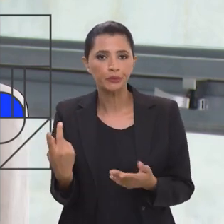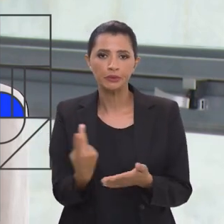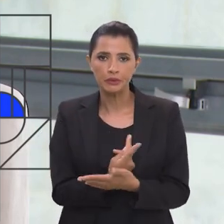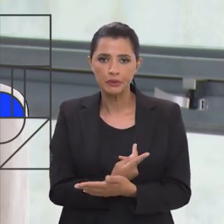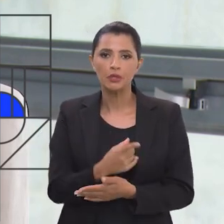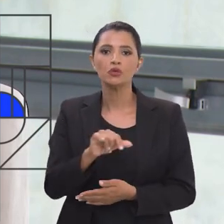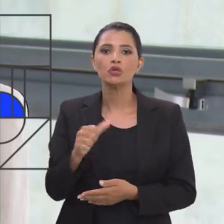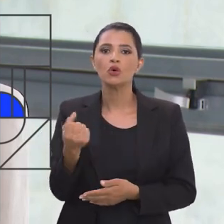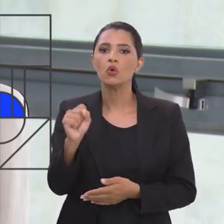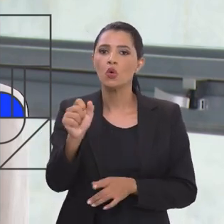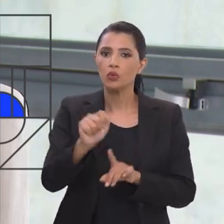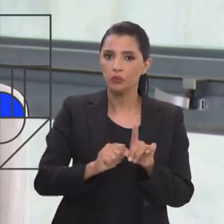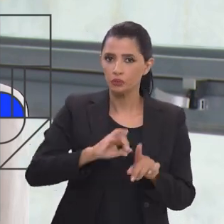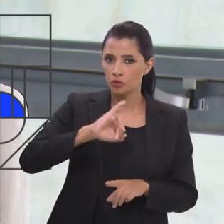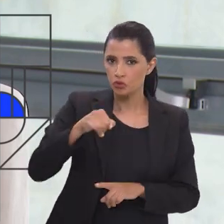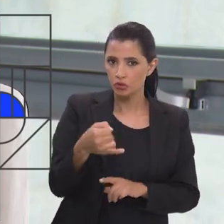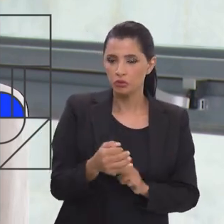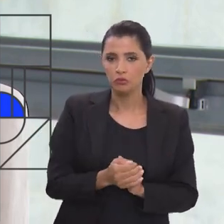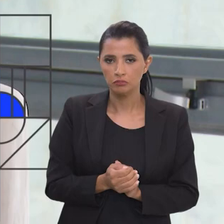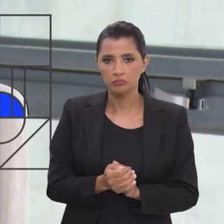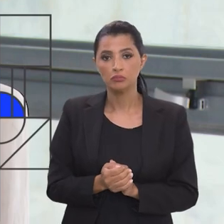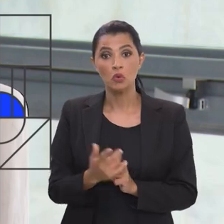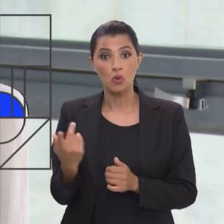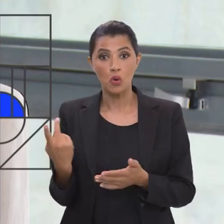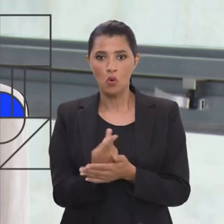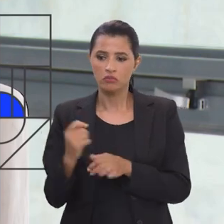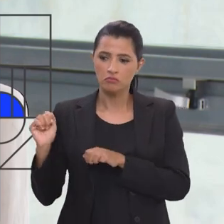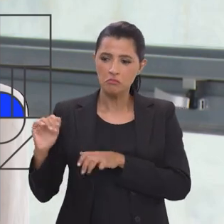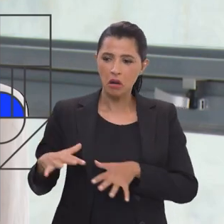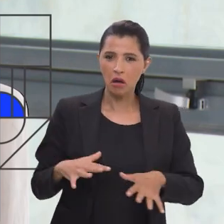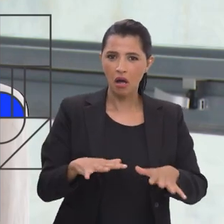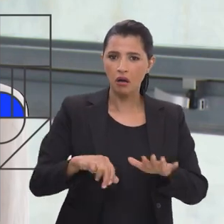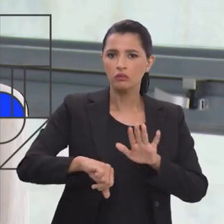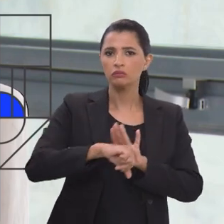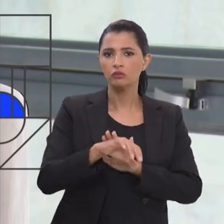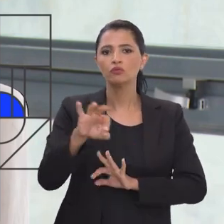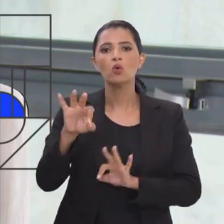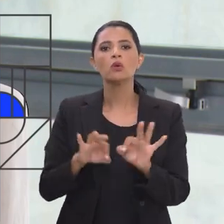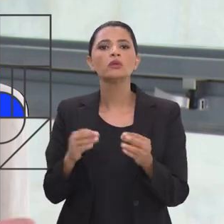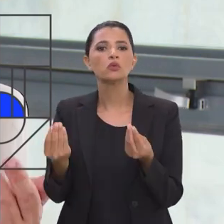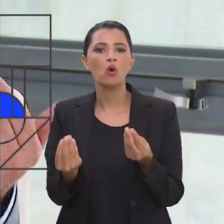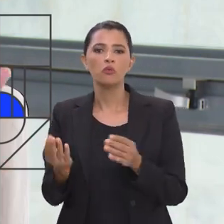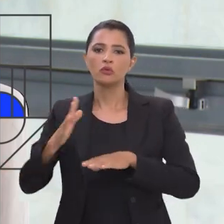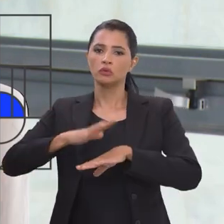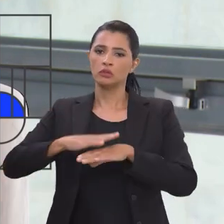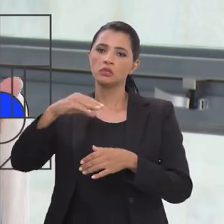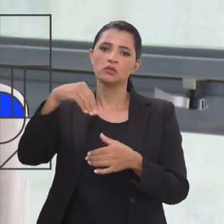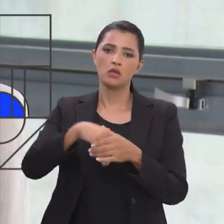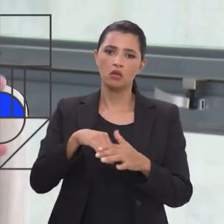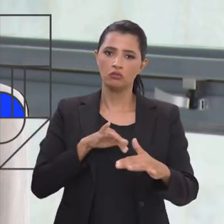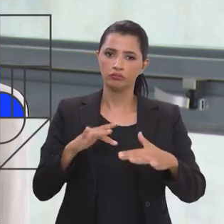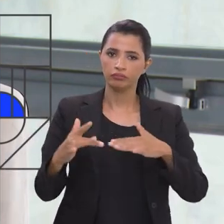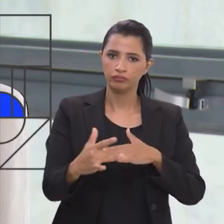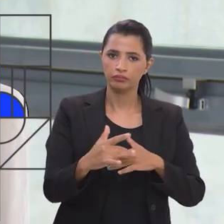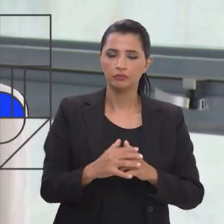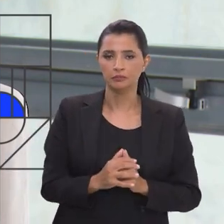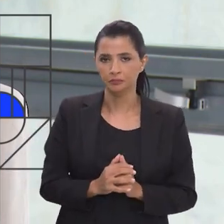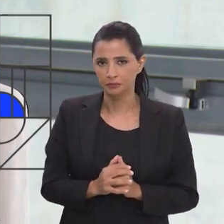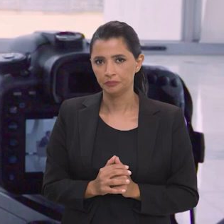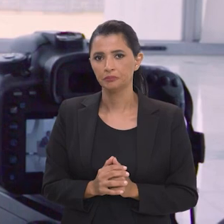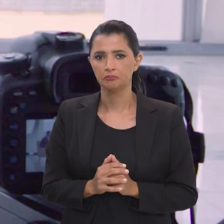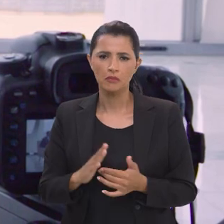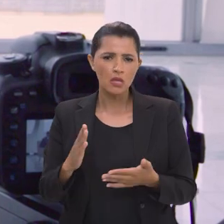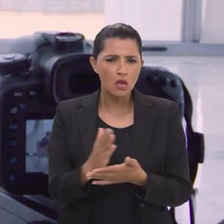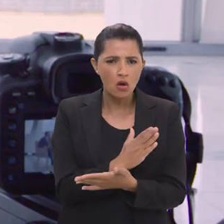tivemos a experiência do dia 8 de janeiro onde boa parte dos atos criminosos foram organizados por dentro das redes